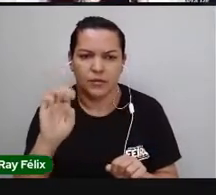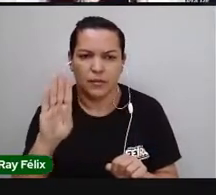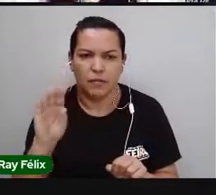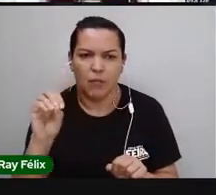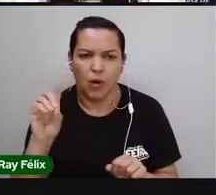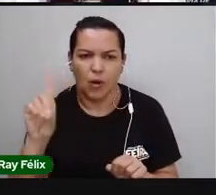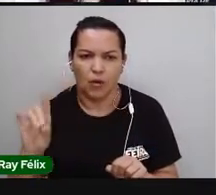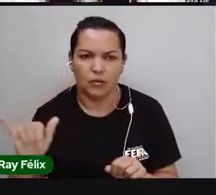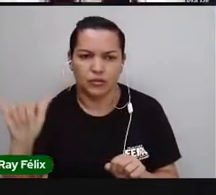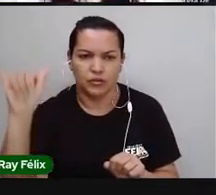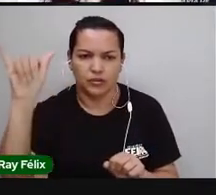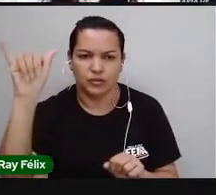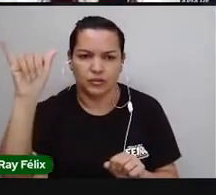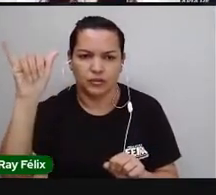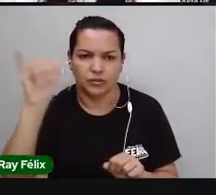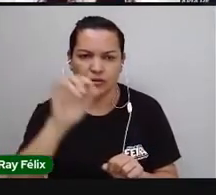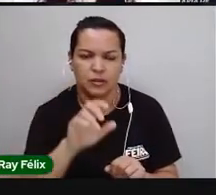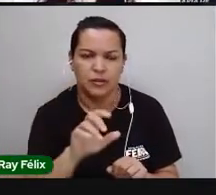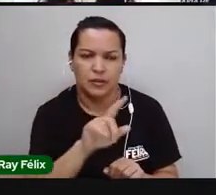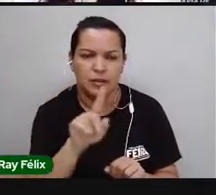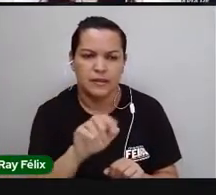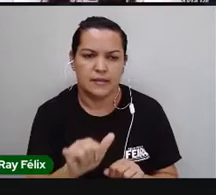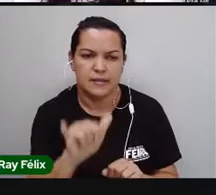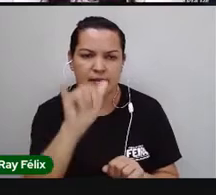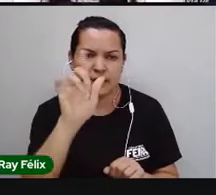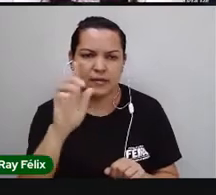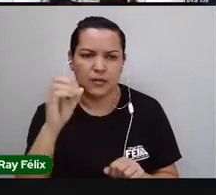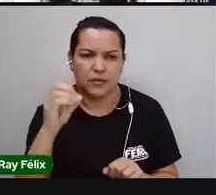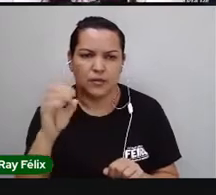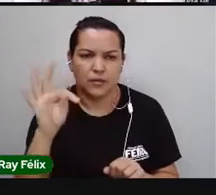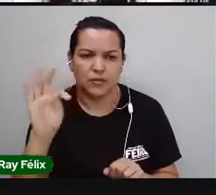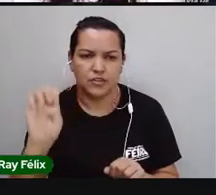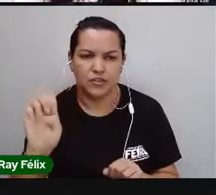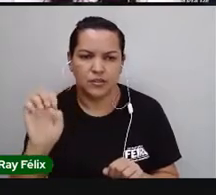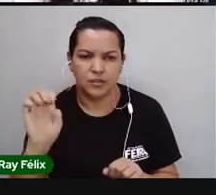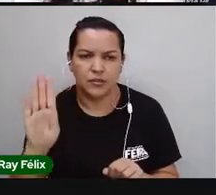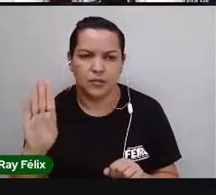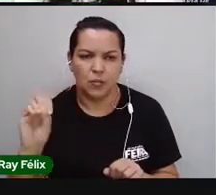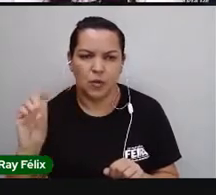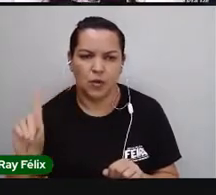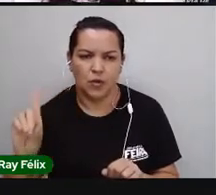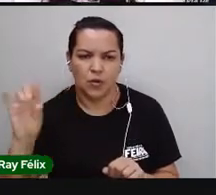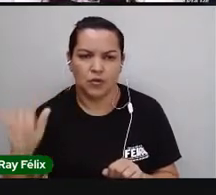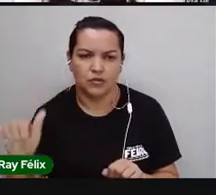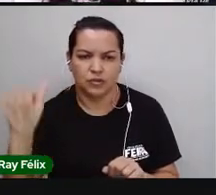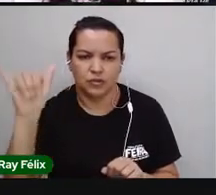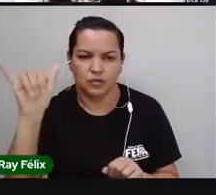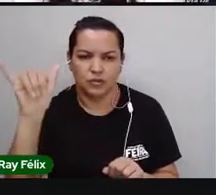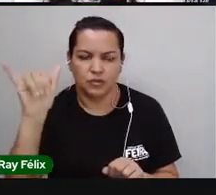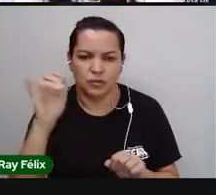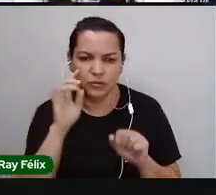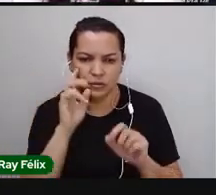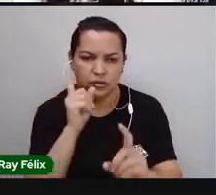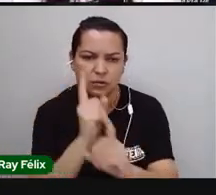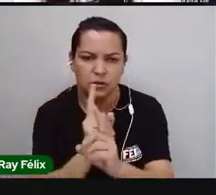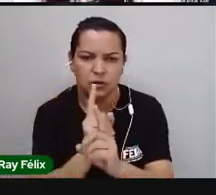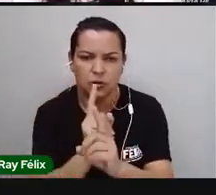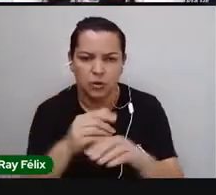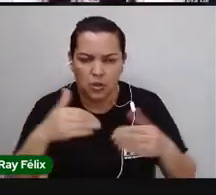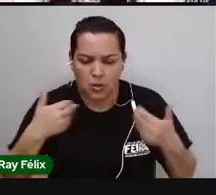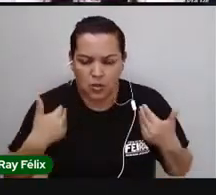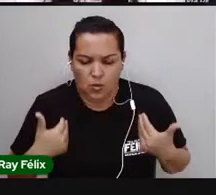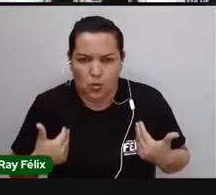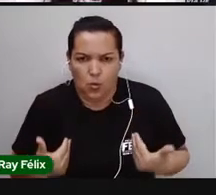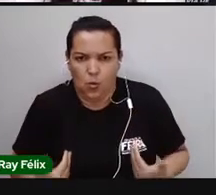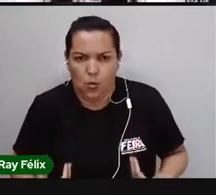Zigotbody.com E aí a gente vai acessar esse corpo anatômico. A gente está vendo aqui